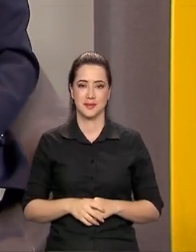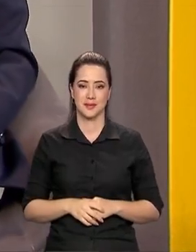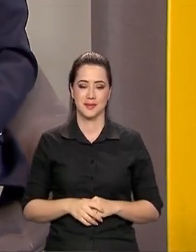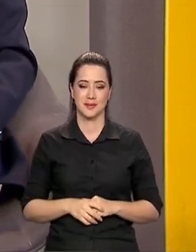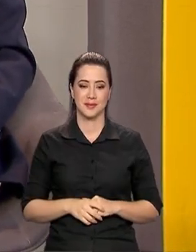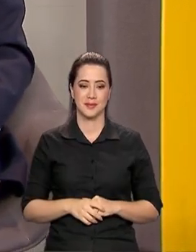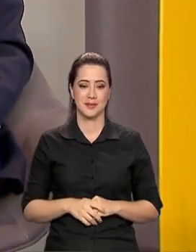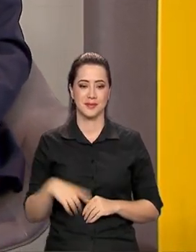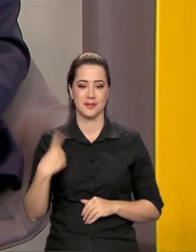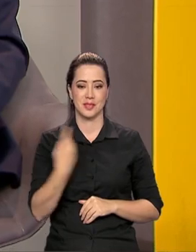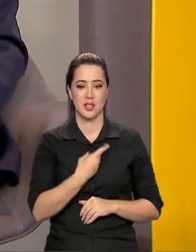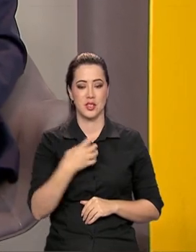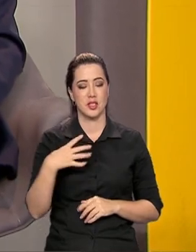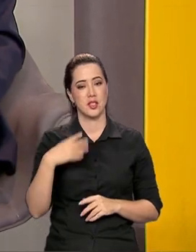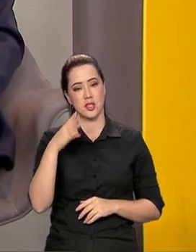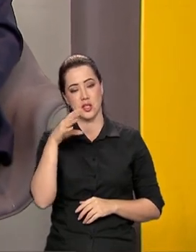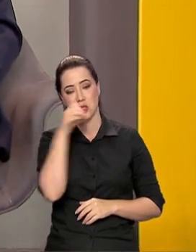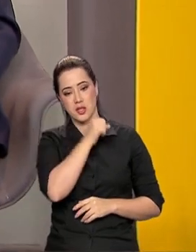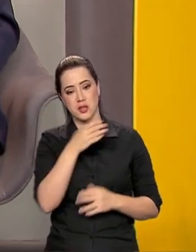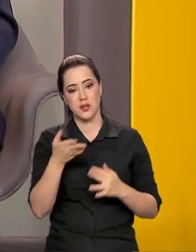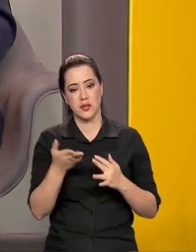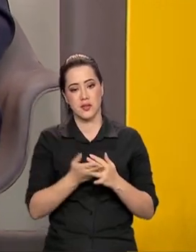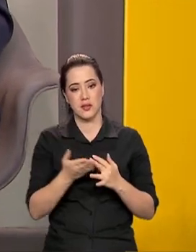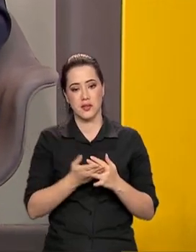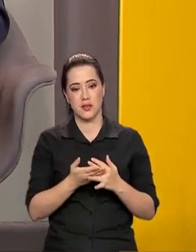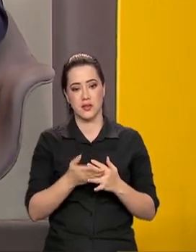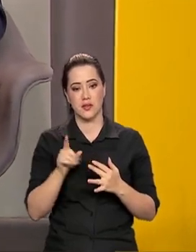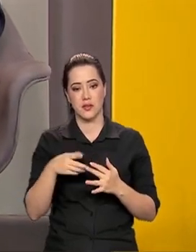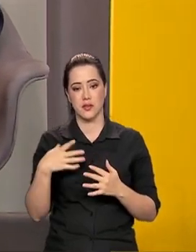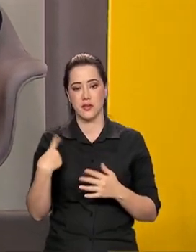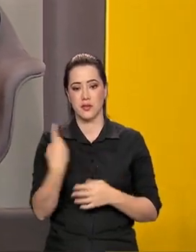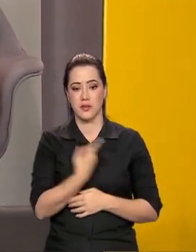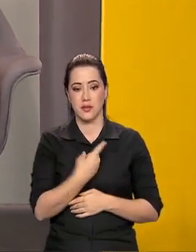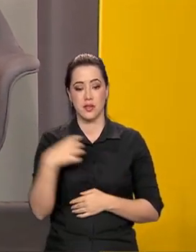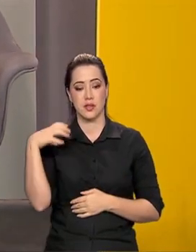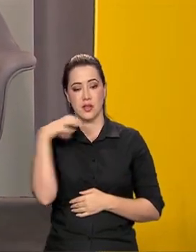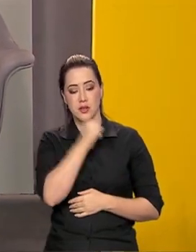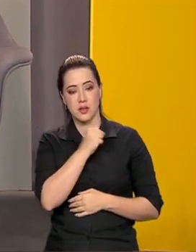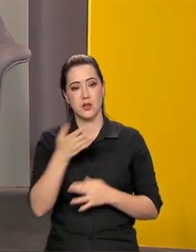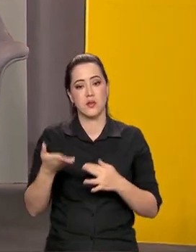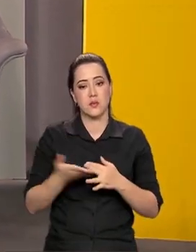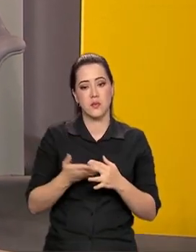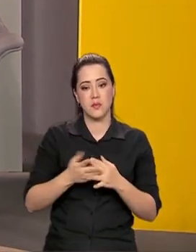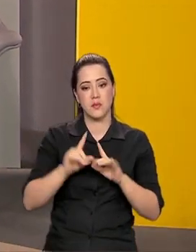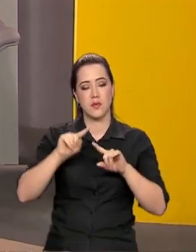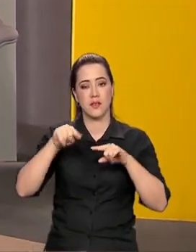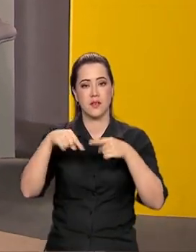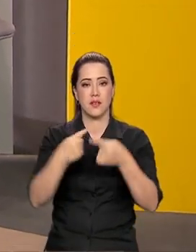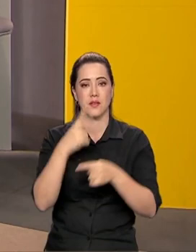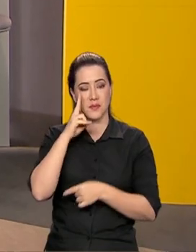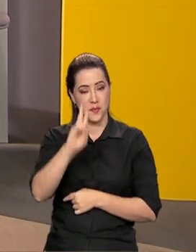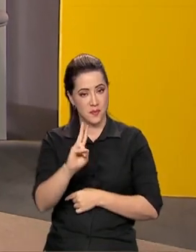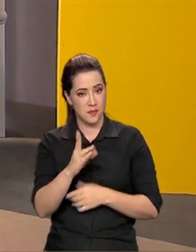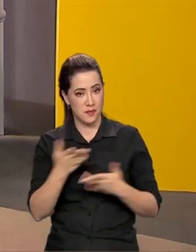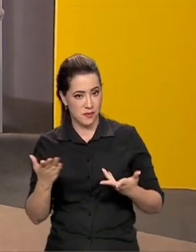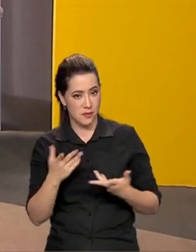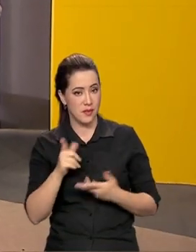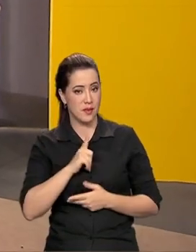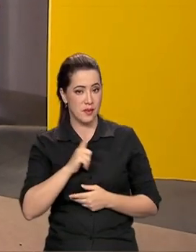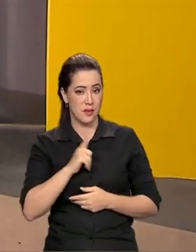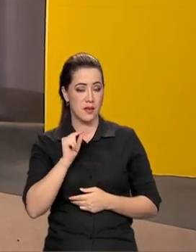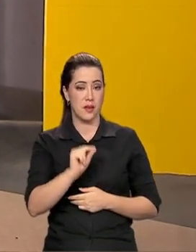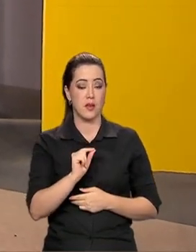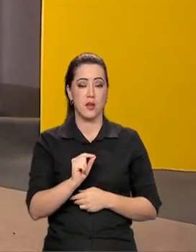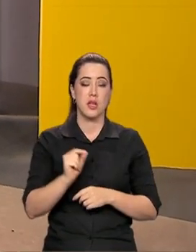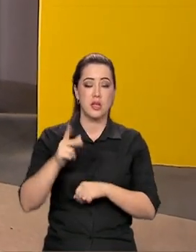A gente vai para um rápido intervalo... A gente vai para um rápido intervalo e daqui a pouco você vai ver que existem no